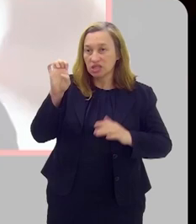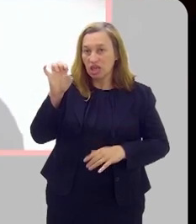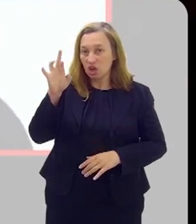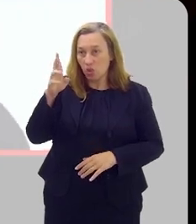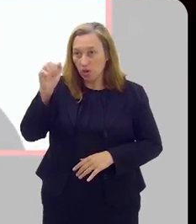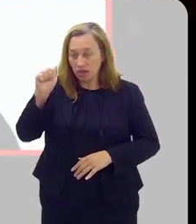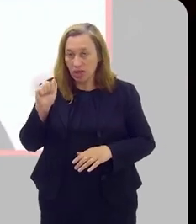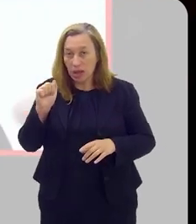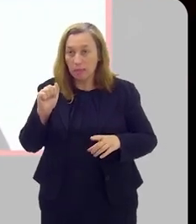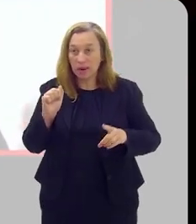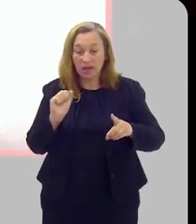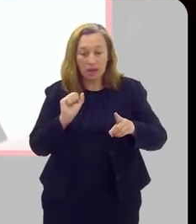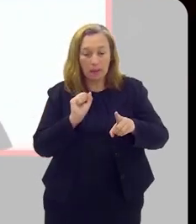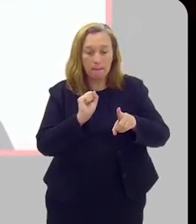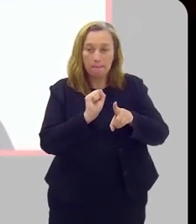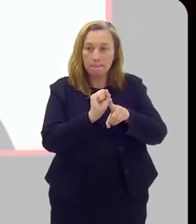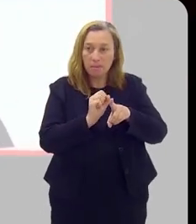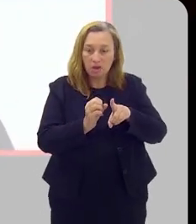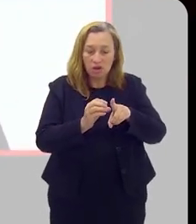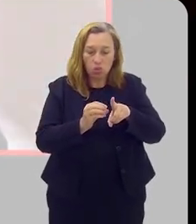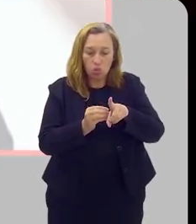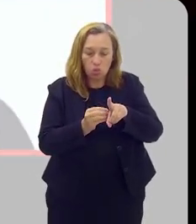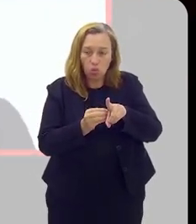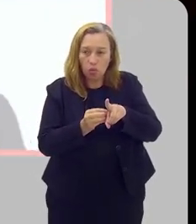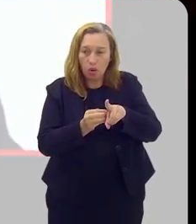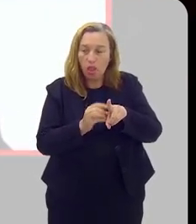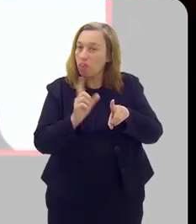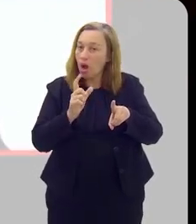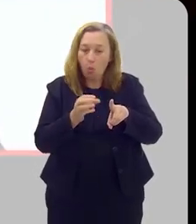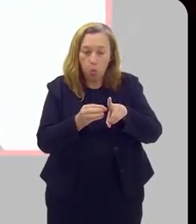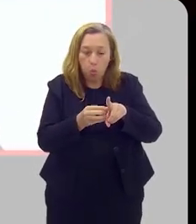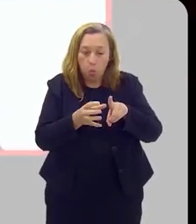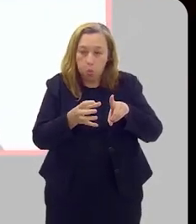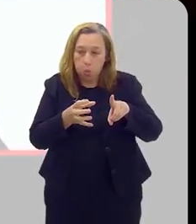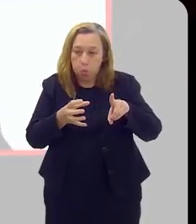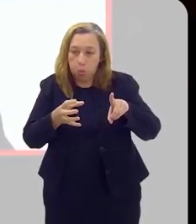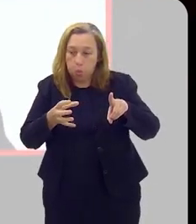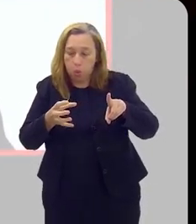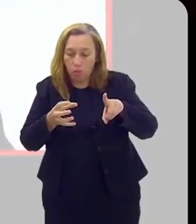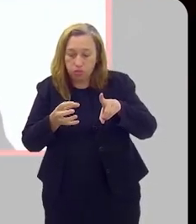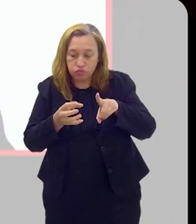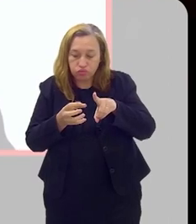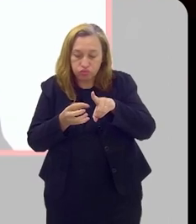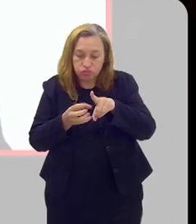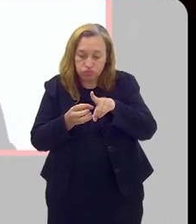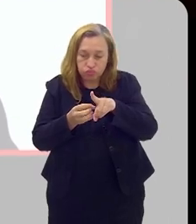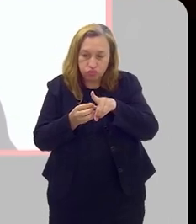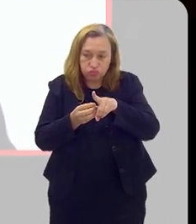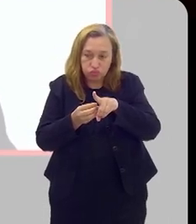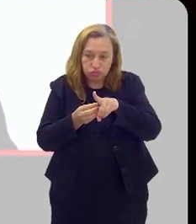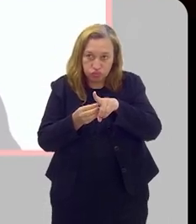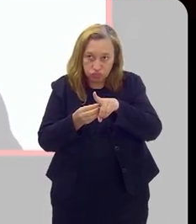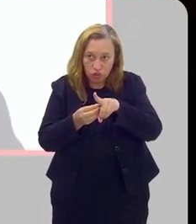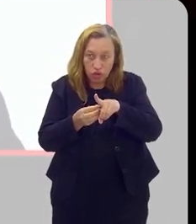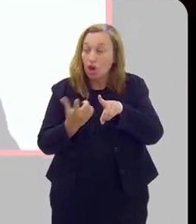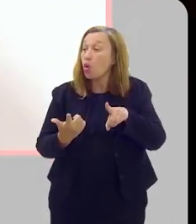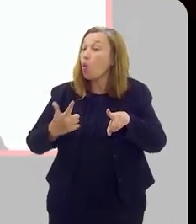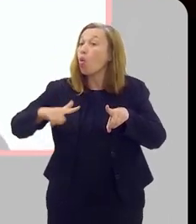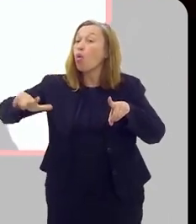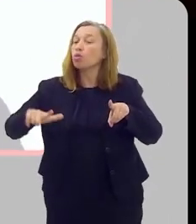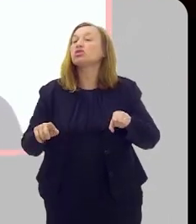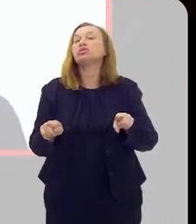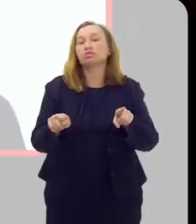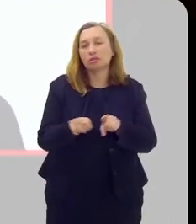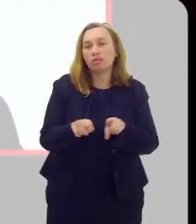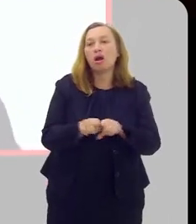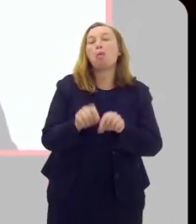pare de crescer, para que ele fique, vamos dizer assim, faça um jejum no tumor, né? E aí é a hormonioterapia, tem outras